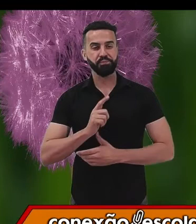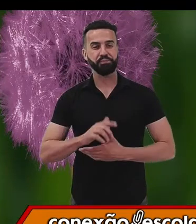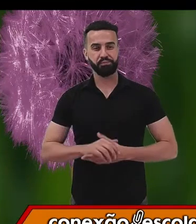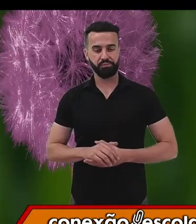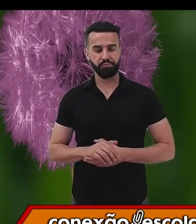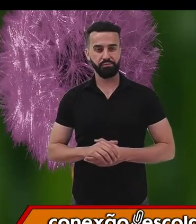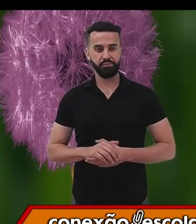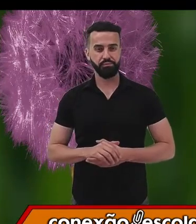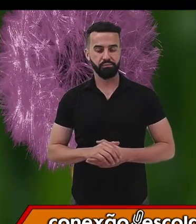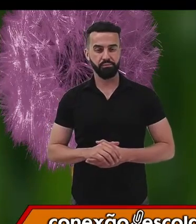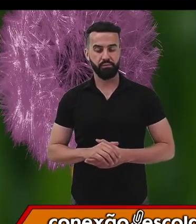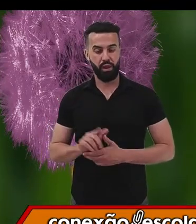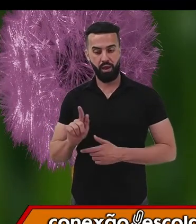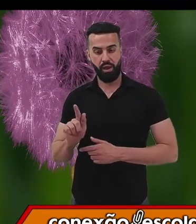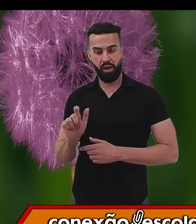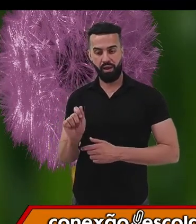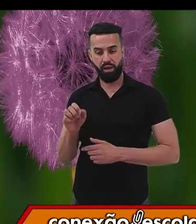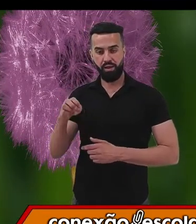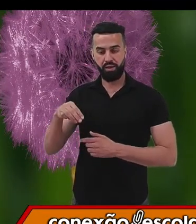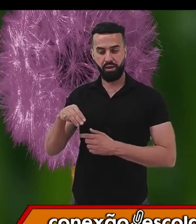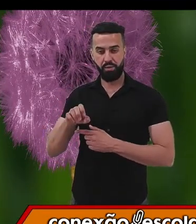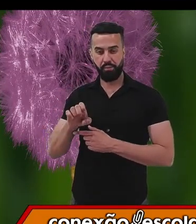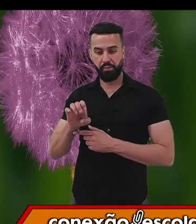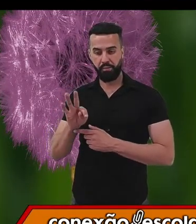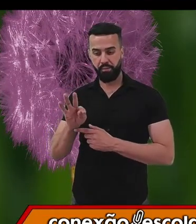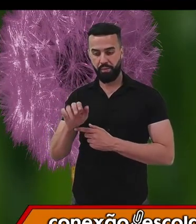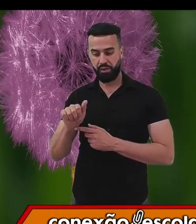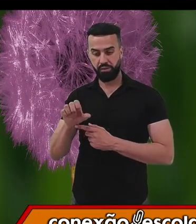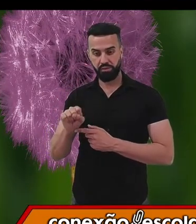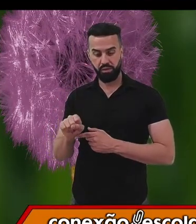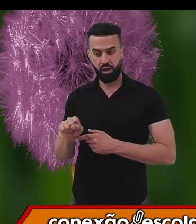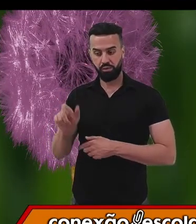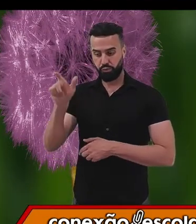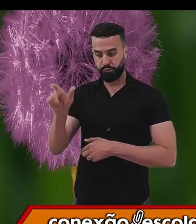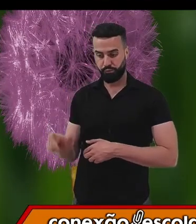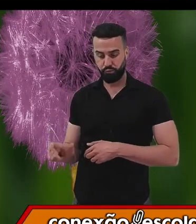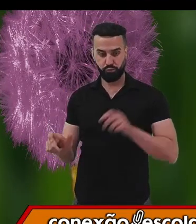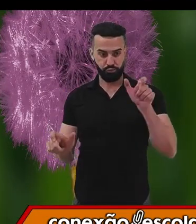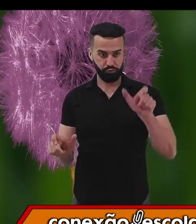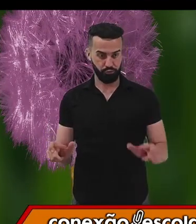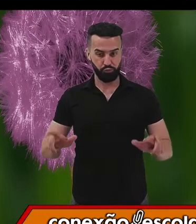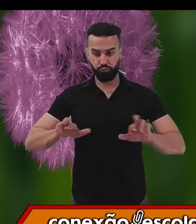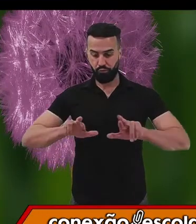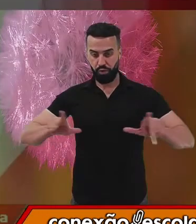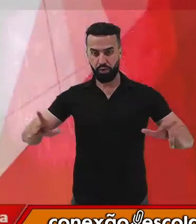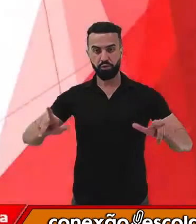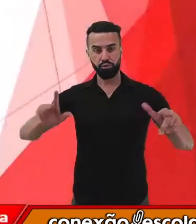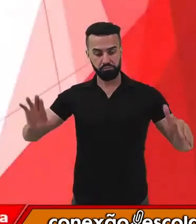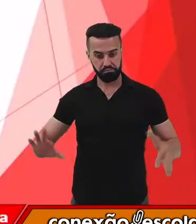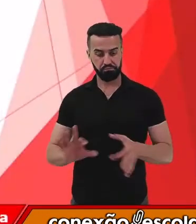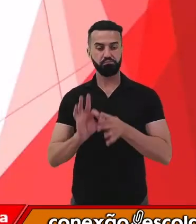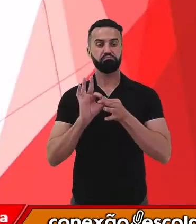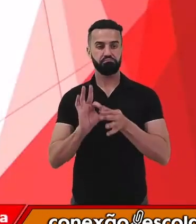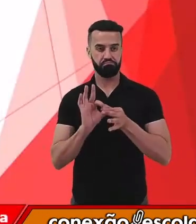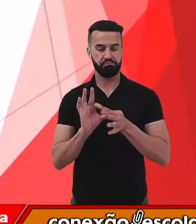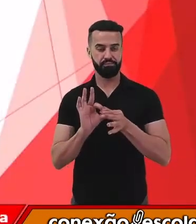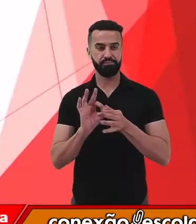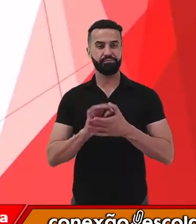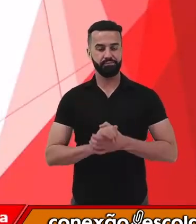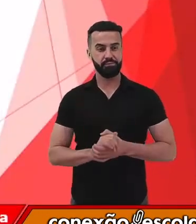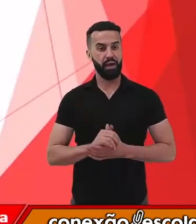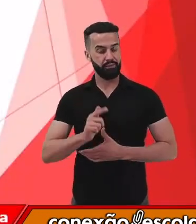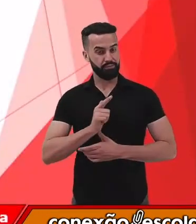Geralmente, esses gametas vão ser de indivíduos diferentes, mas essa não é uma regra, tá? E existe a